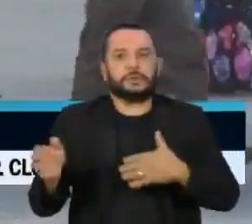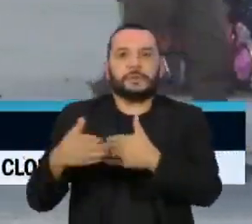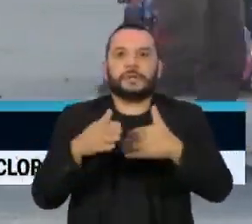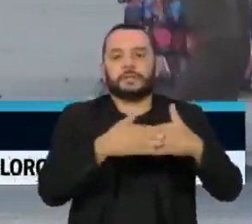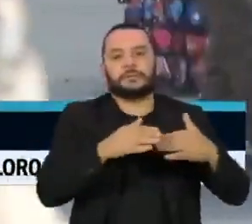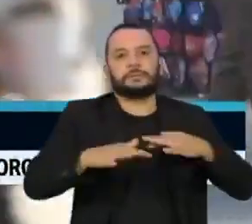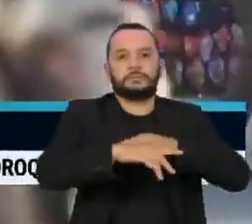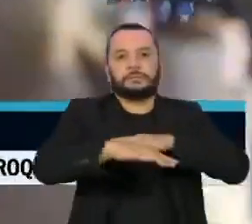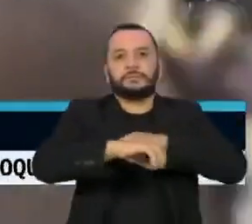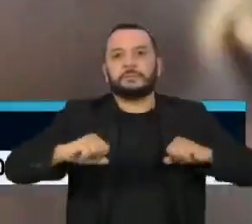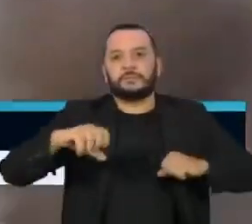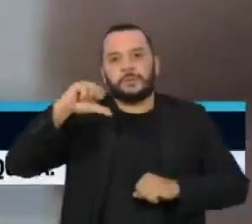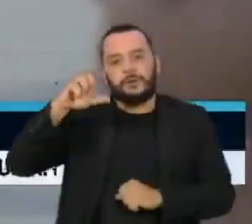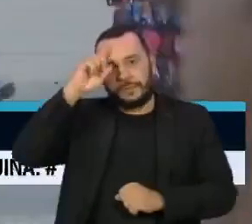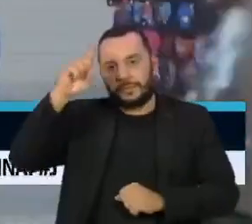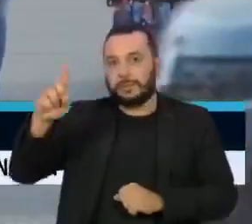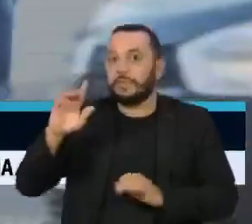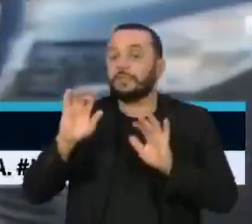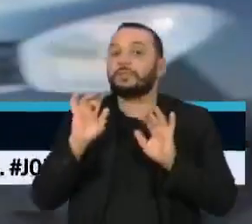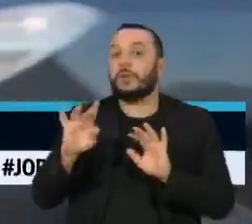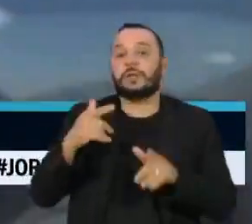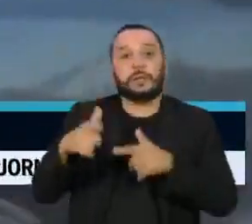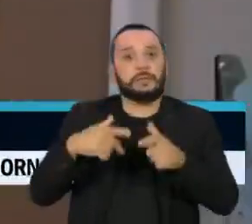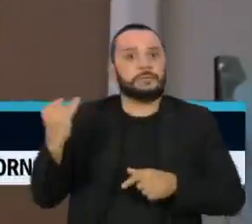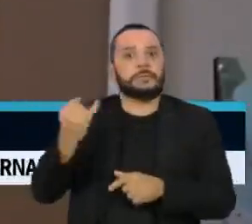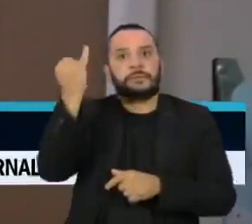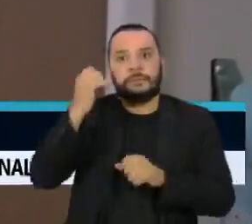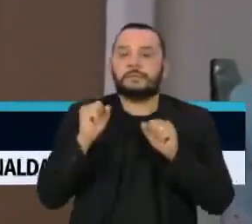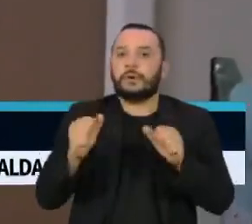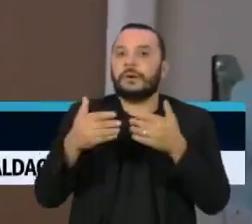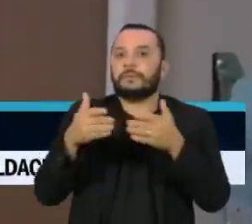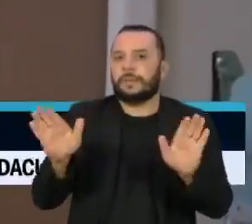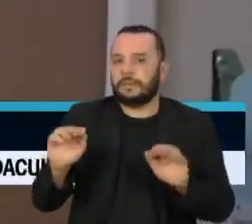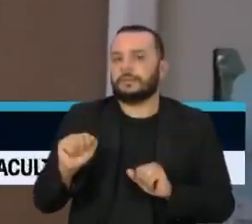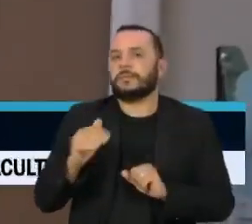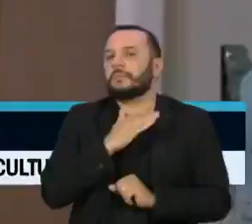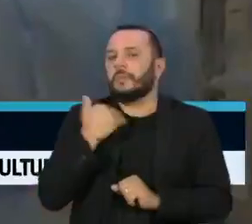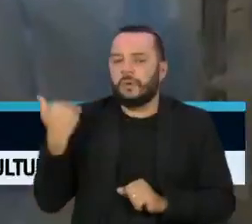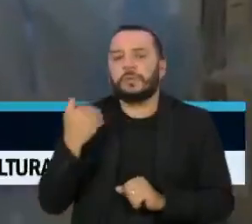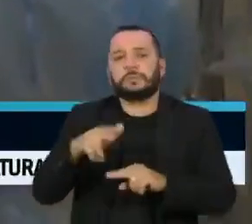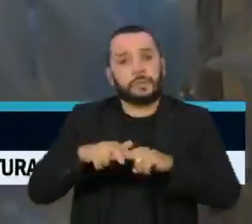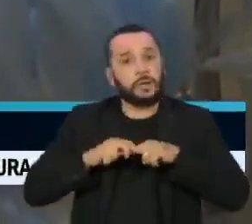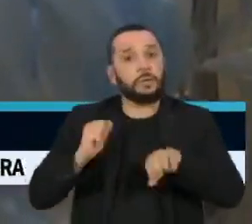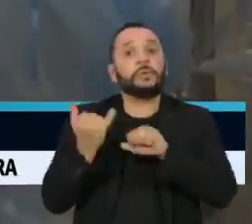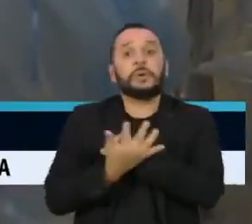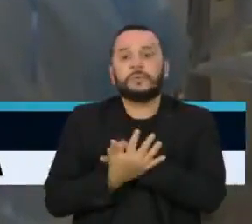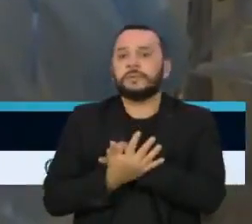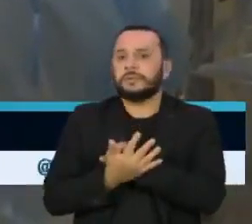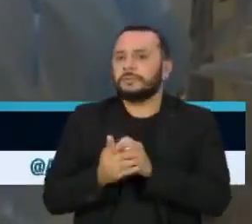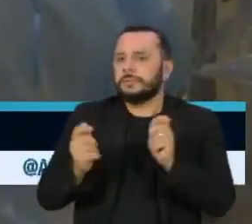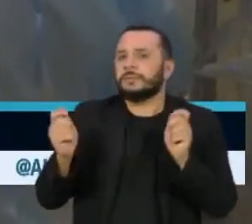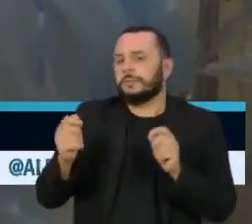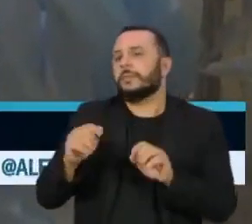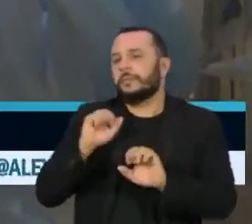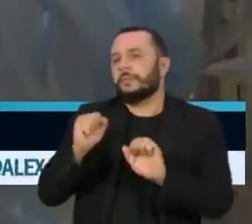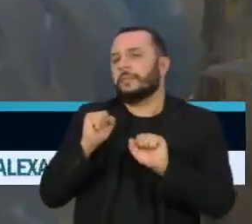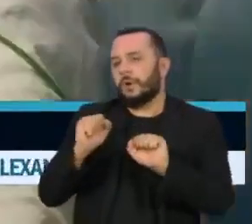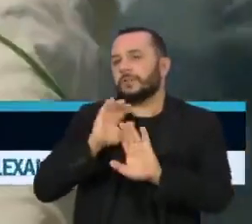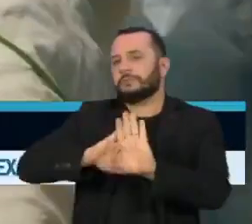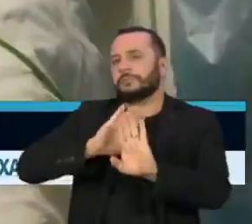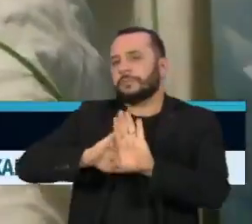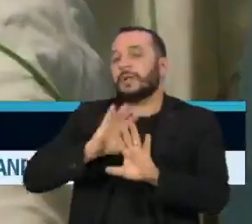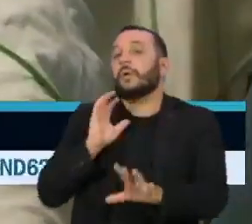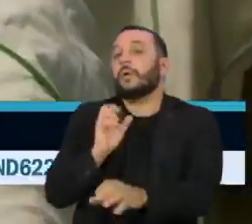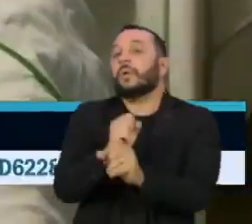Apenas atividades essenciais serão permitidas. As mortes causadas pela pandemia podem ser bem maiores. A